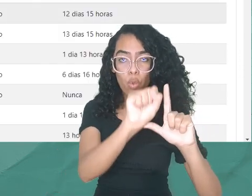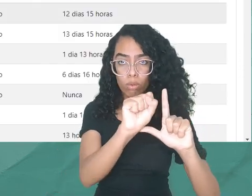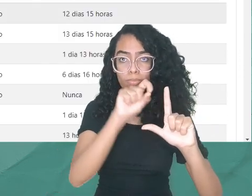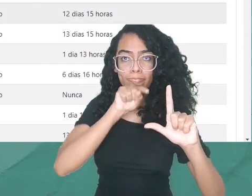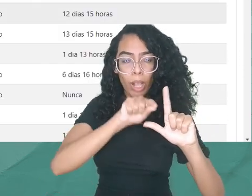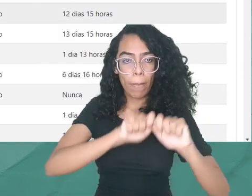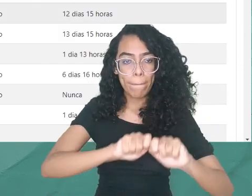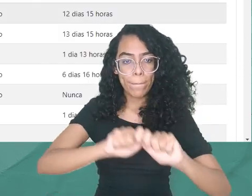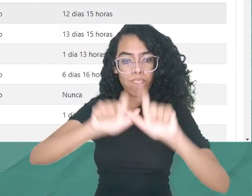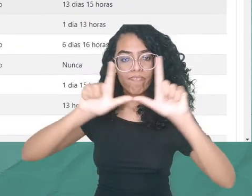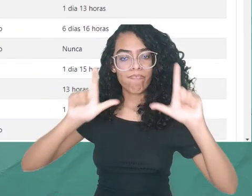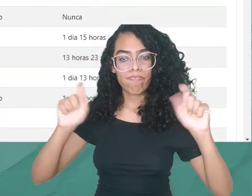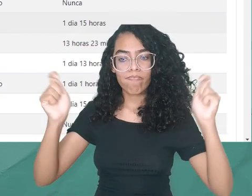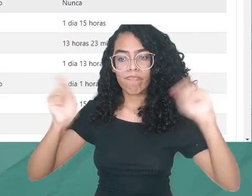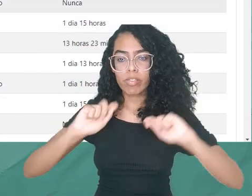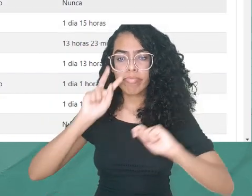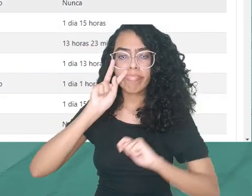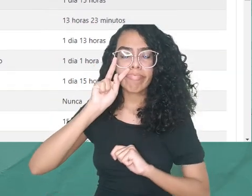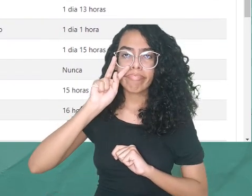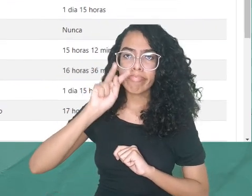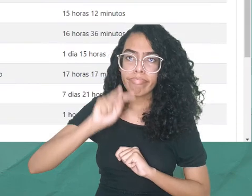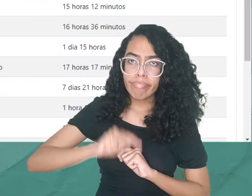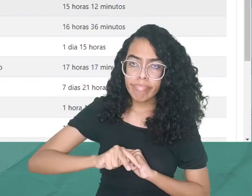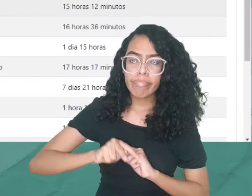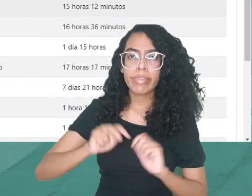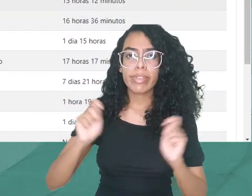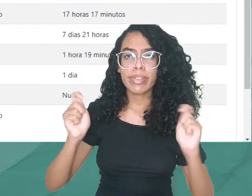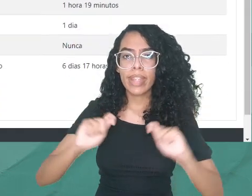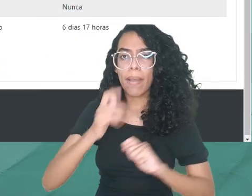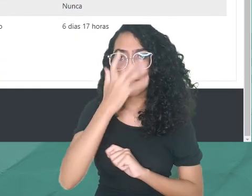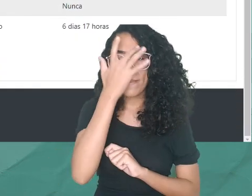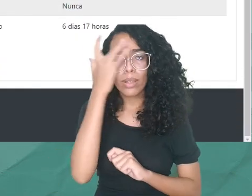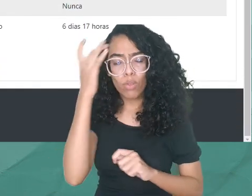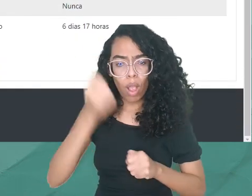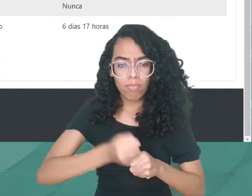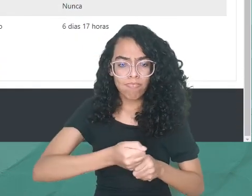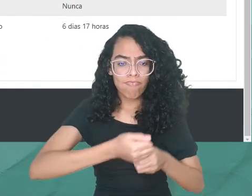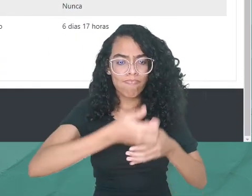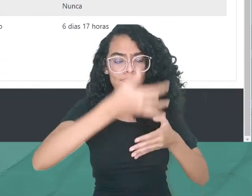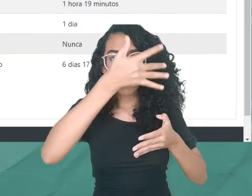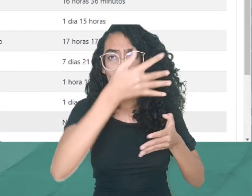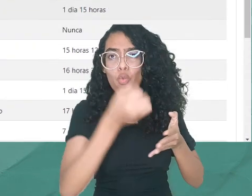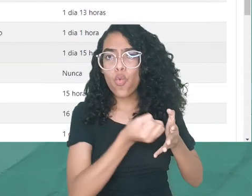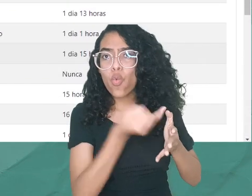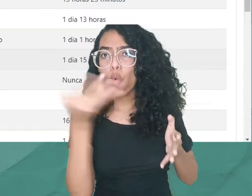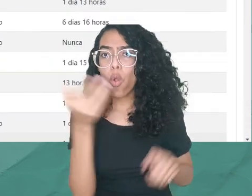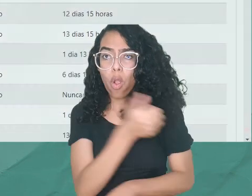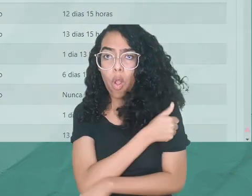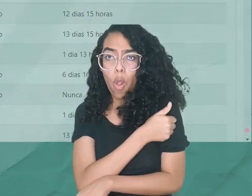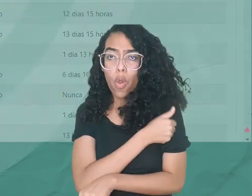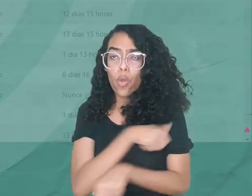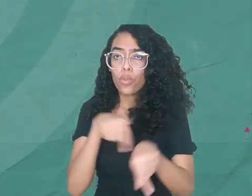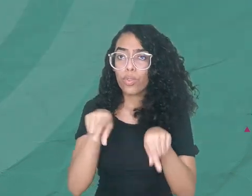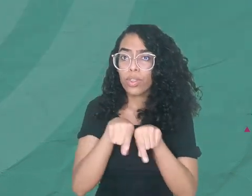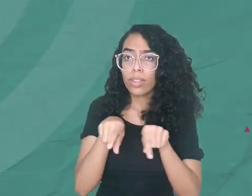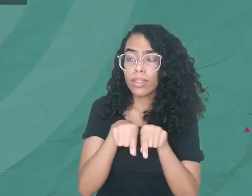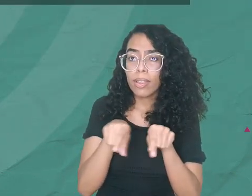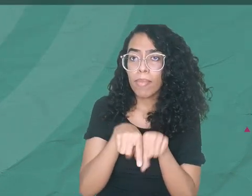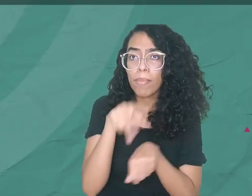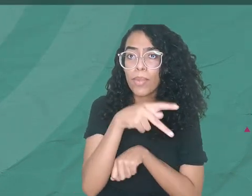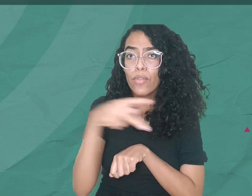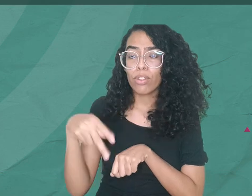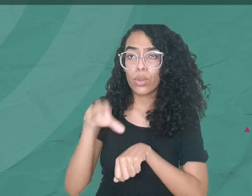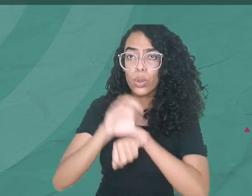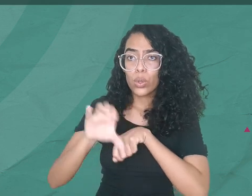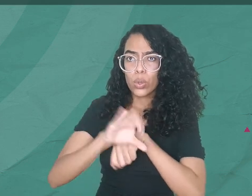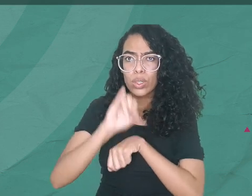na guia de participantes, você poderá conferir todos os alunos, professores e monitores do curso. Qualquer dúvida ou